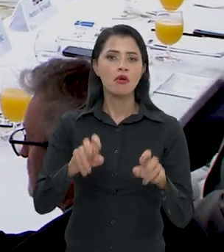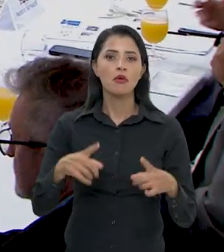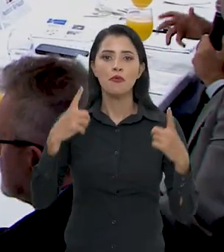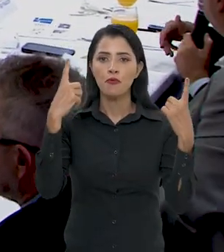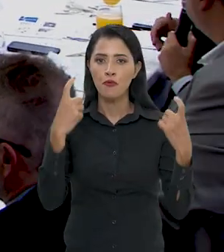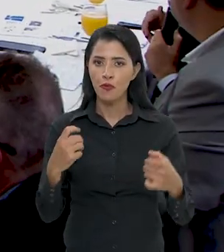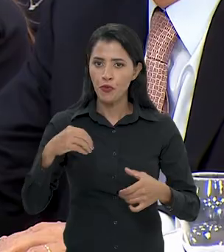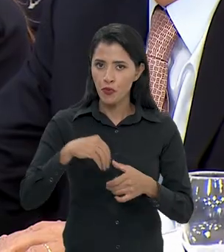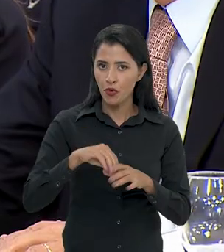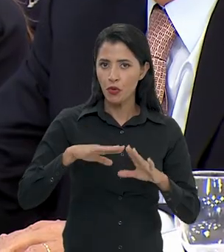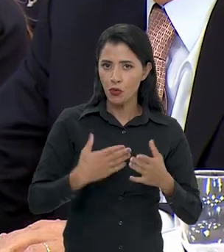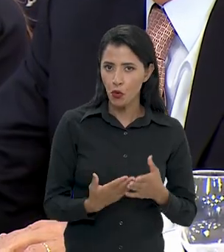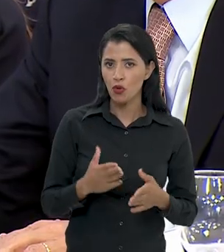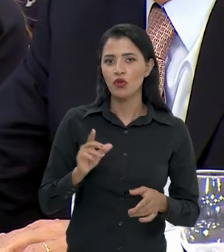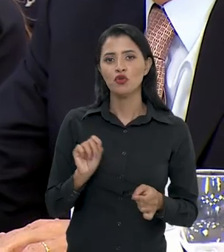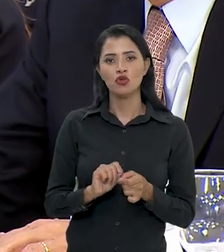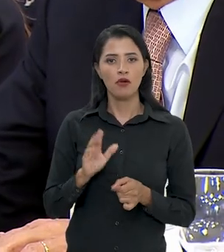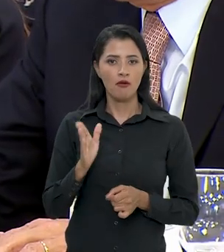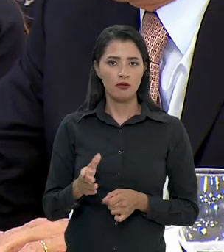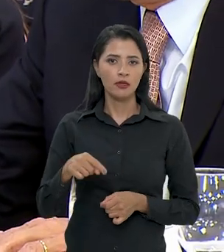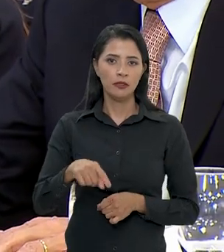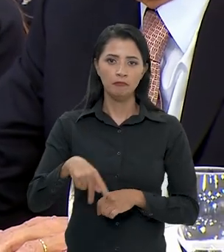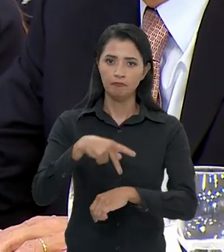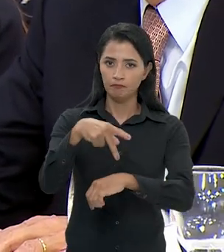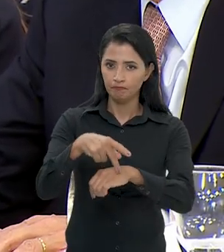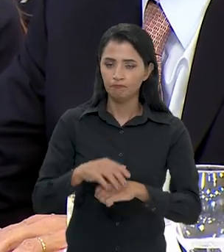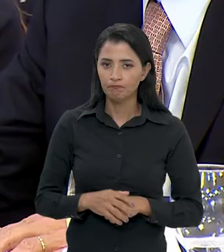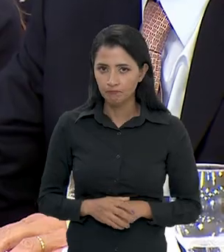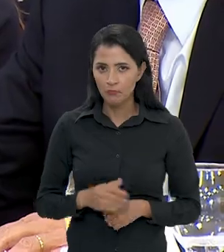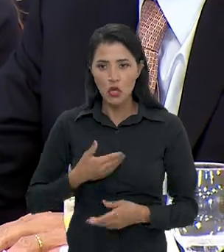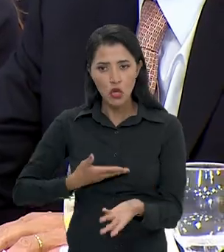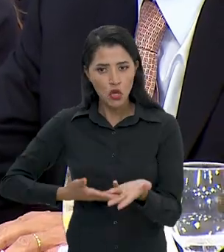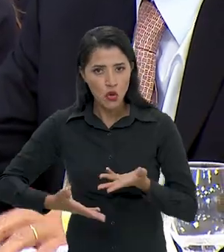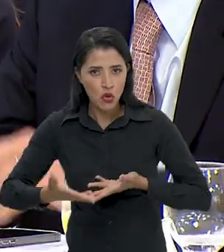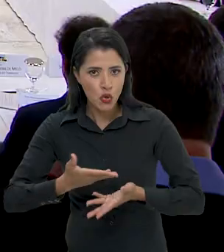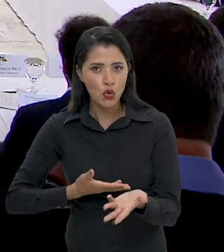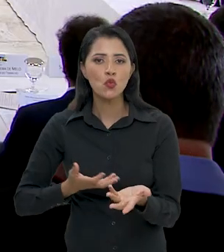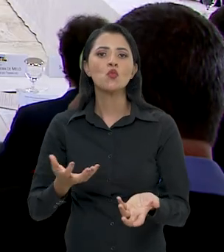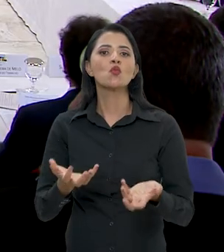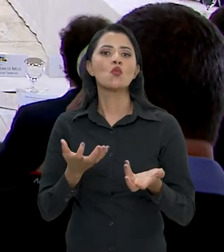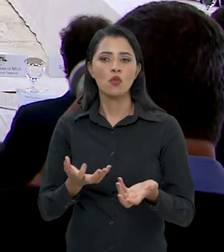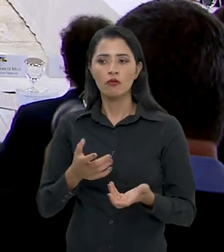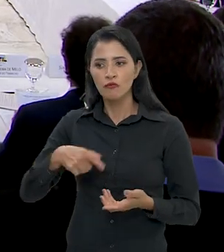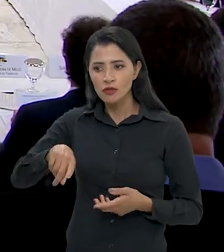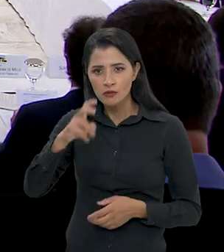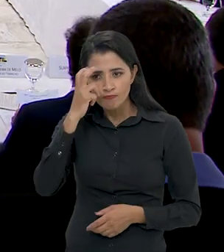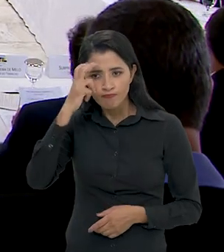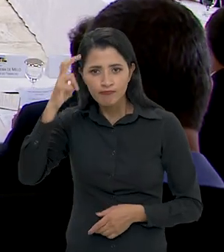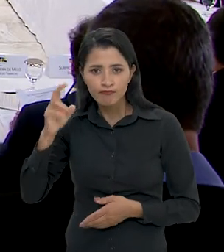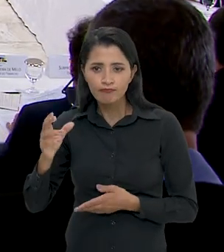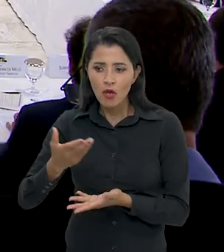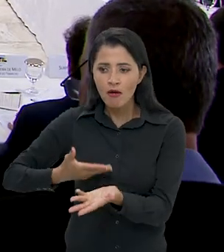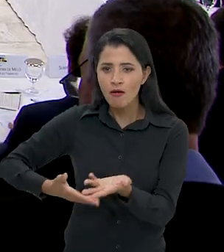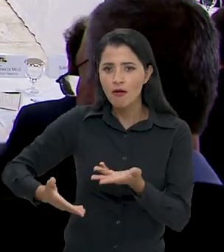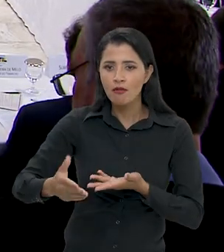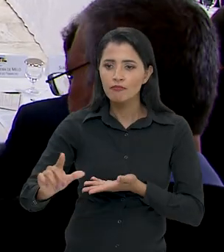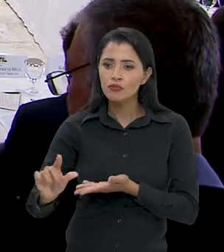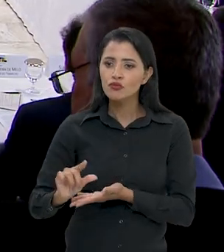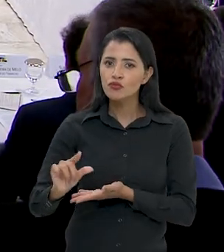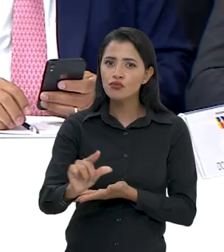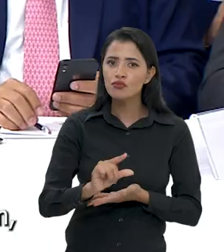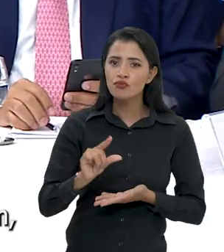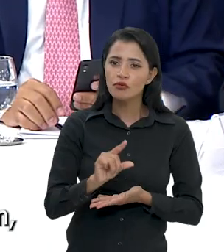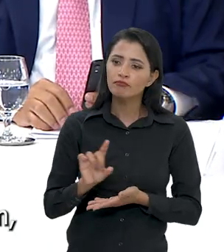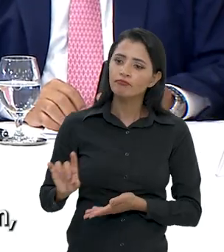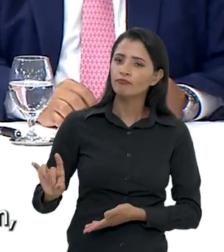para discutir violência na escola que já foi feita nesse país. Eu quero compartilhar a sabedoria de vocês,